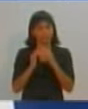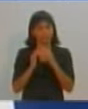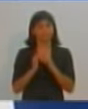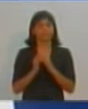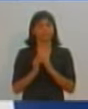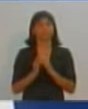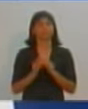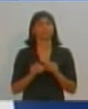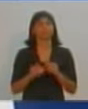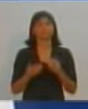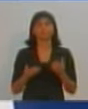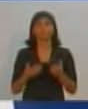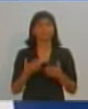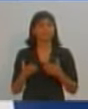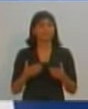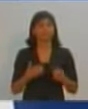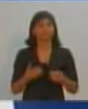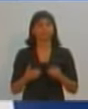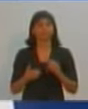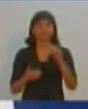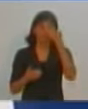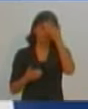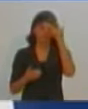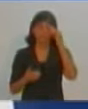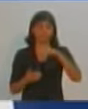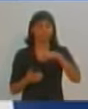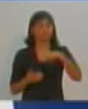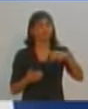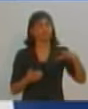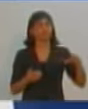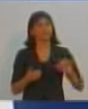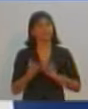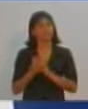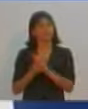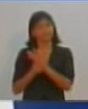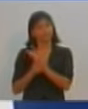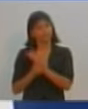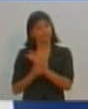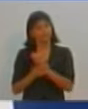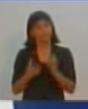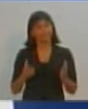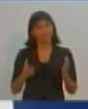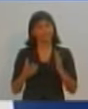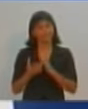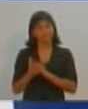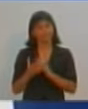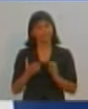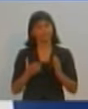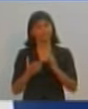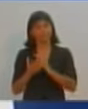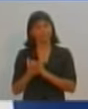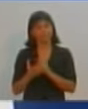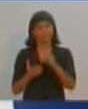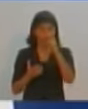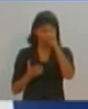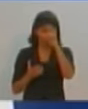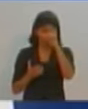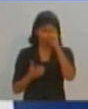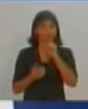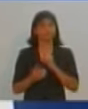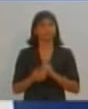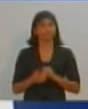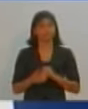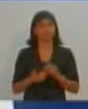muito a desejar para toda a população de Presidente Prudente, além de ter sobrecarregado todos os postos de saúde, rupas,